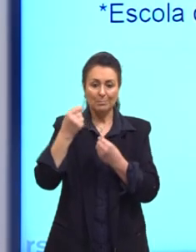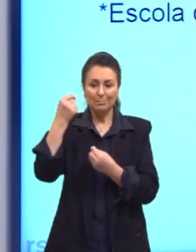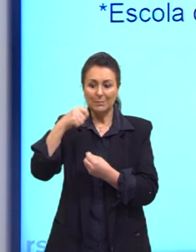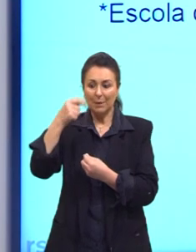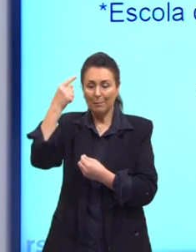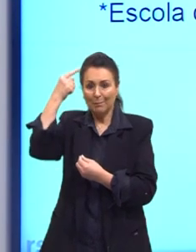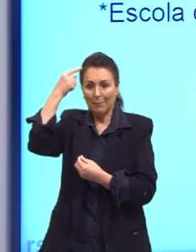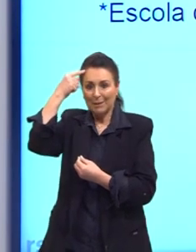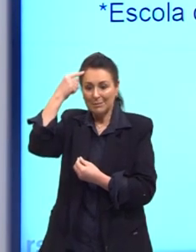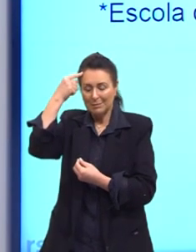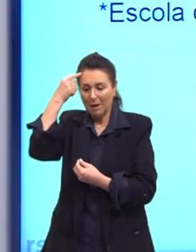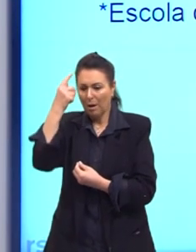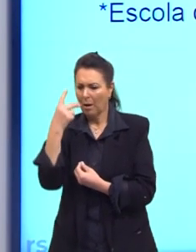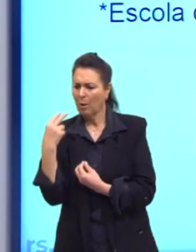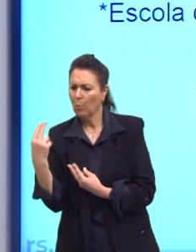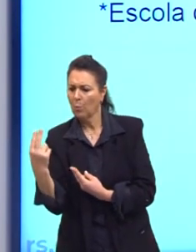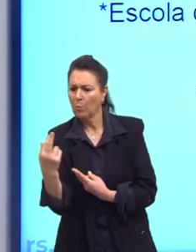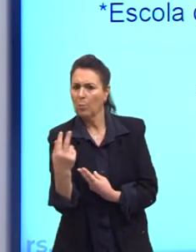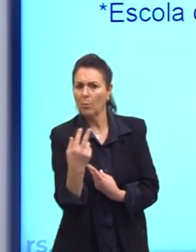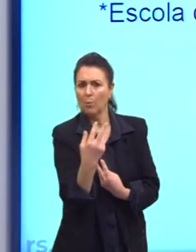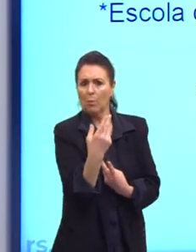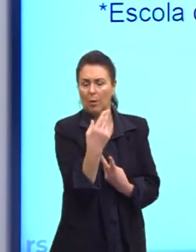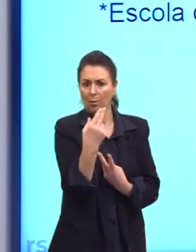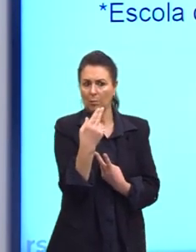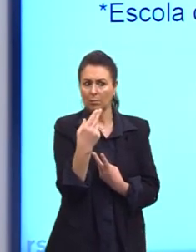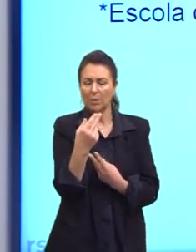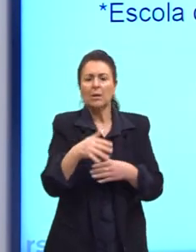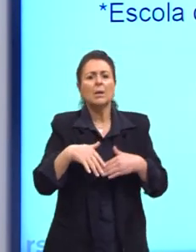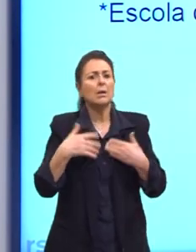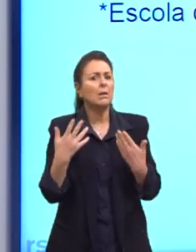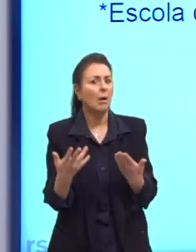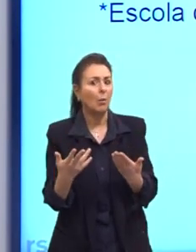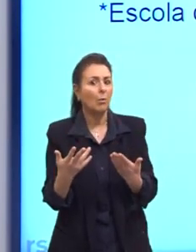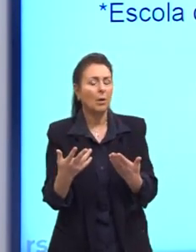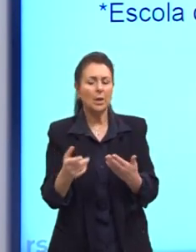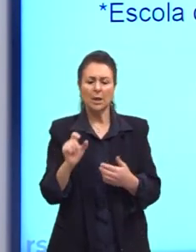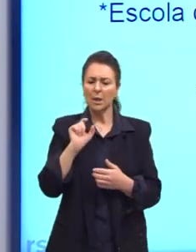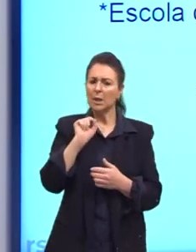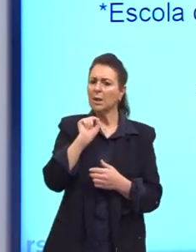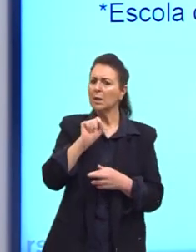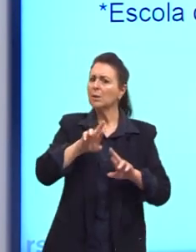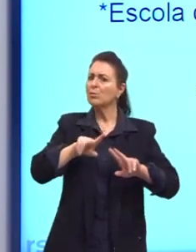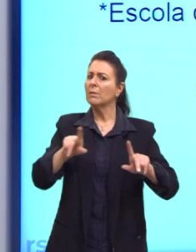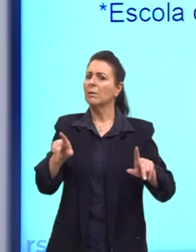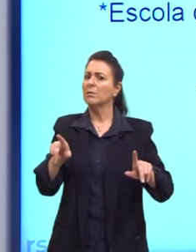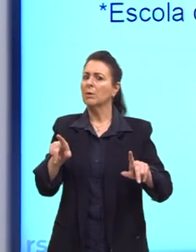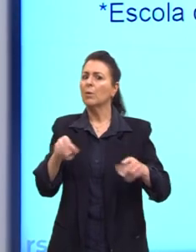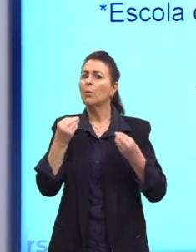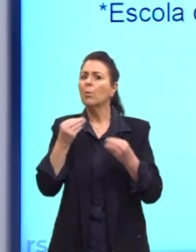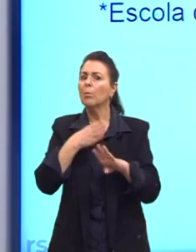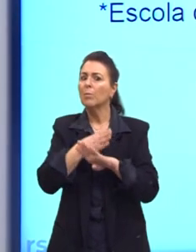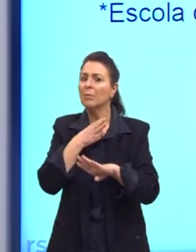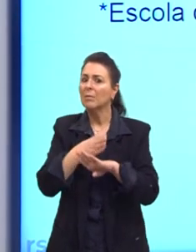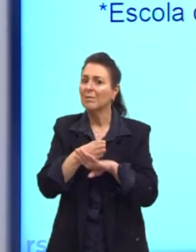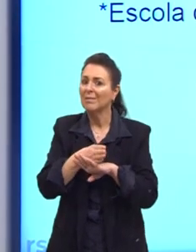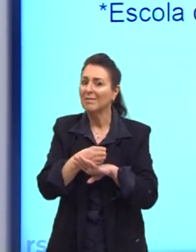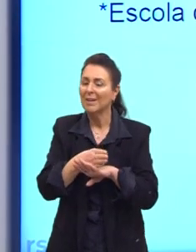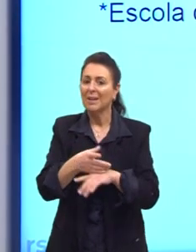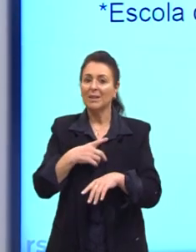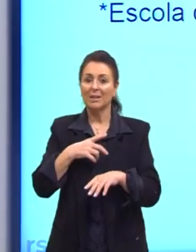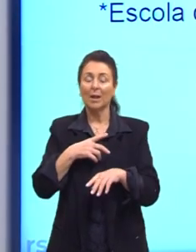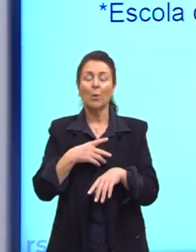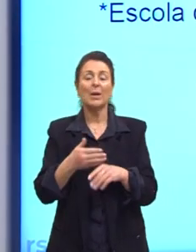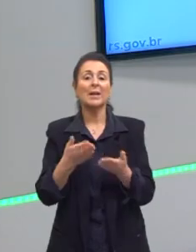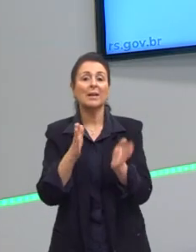igual. E aí, nesse pensar igual, os diferentes ficam sem voz. Então, ele propõe os intelectuais